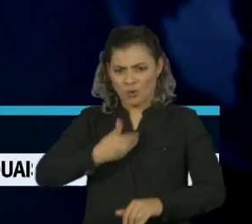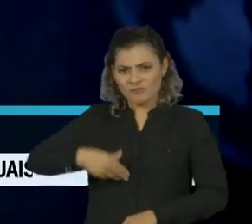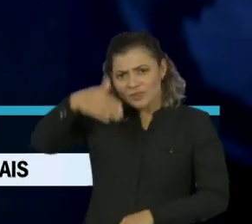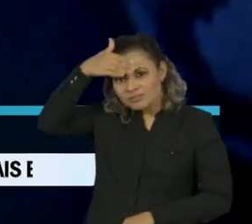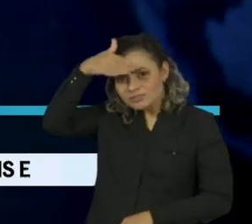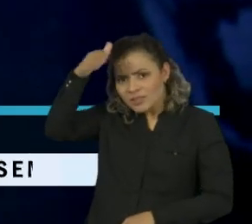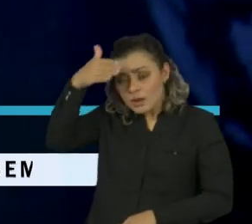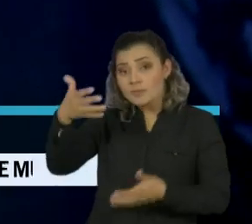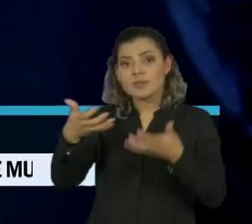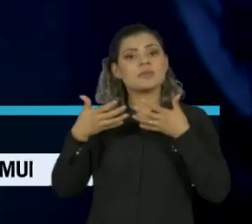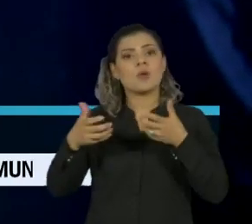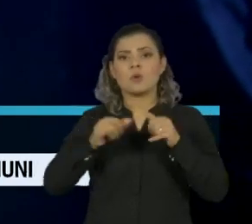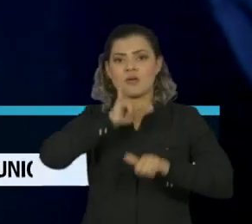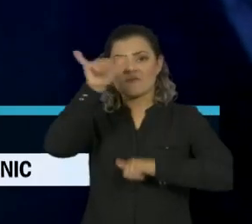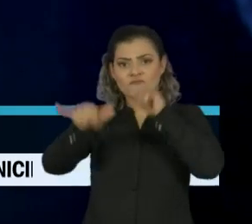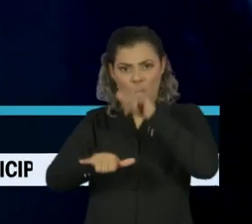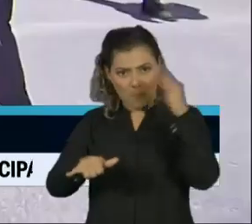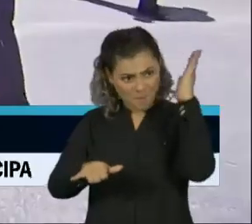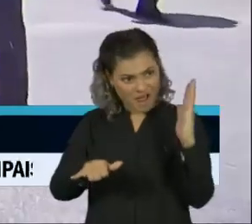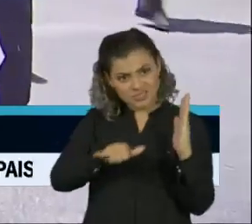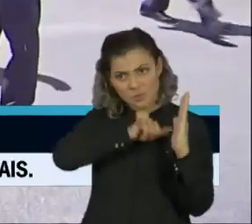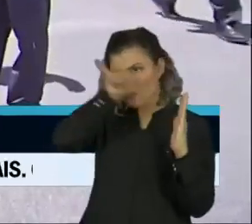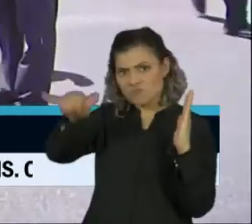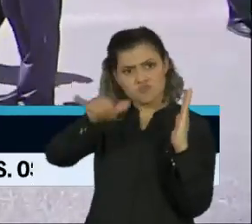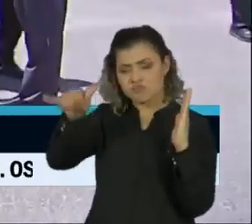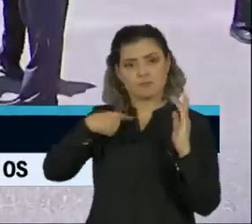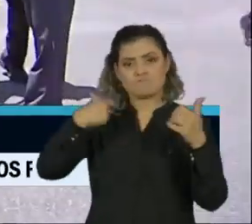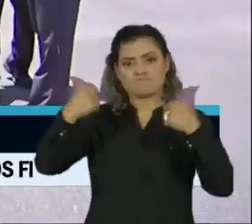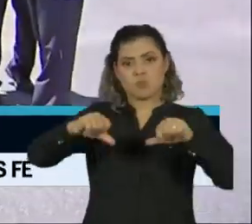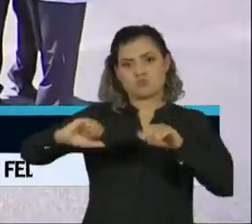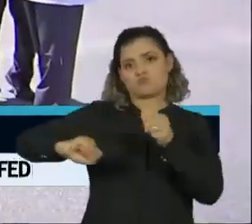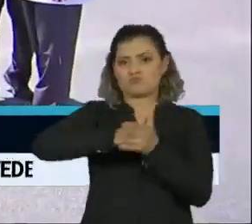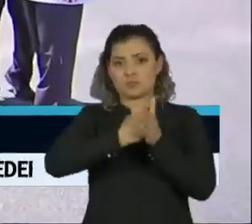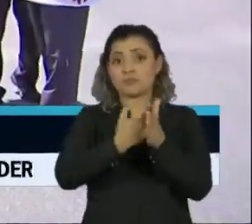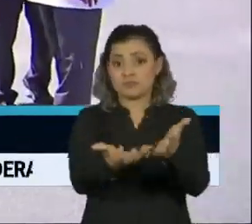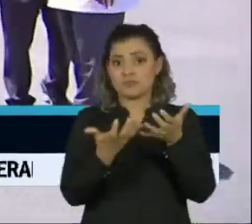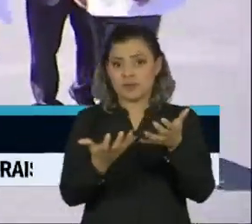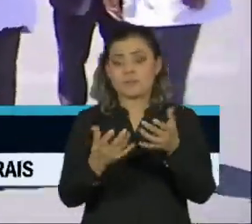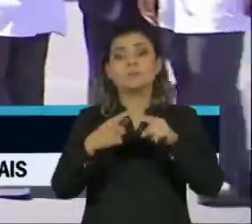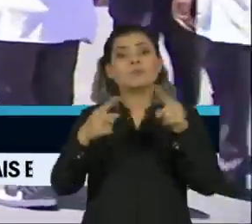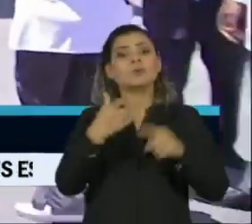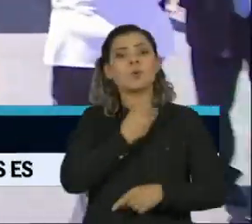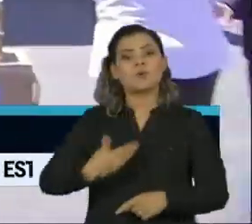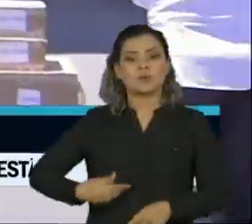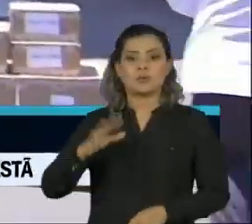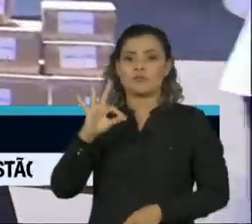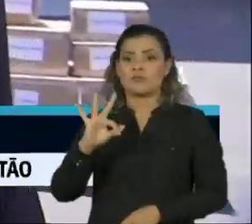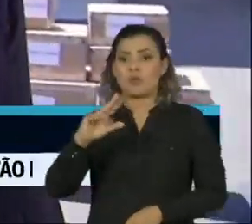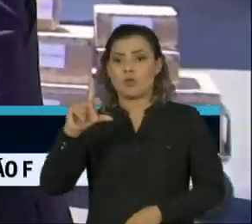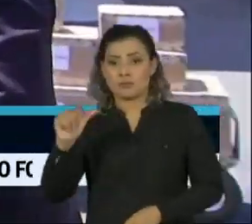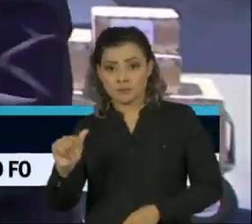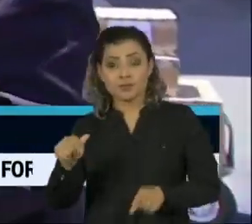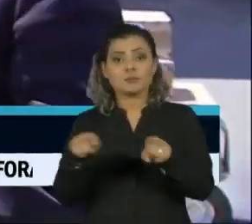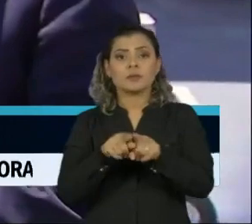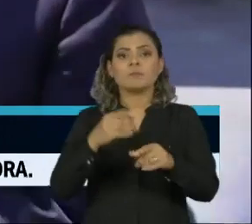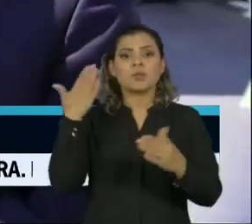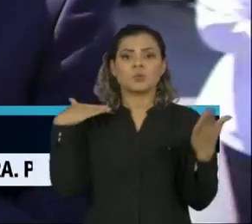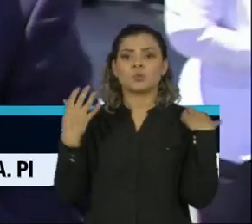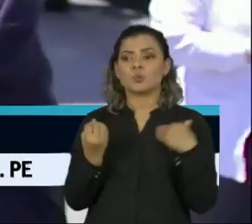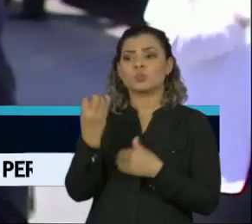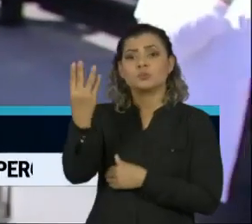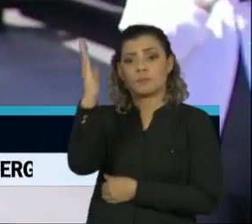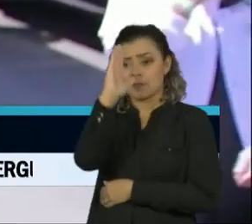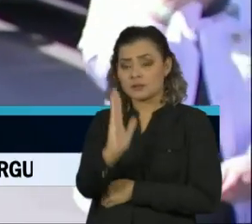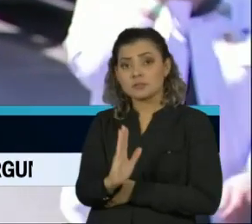estuda vetar os voos do Brasil. Ao lado do governador da Flórida, estado que recebe muitos turistas brasileiros,